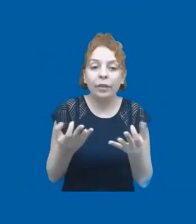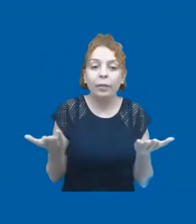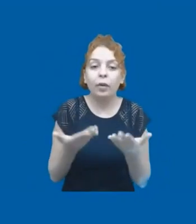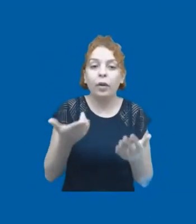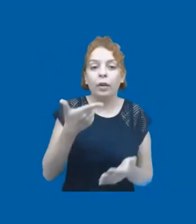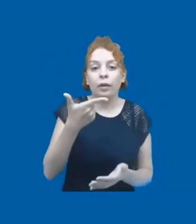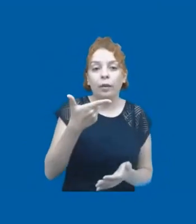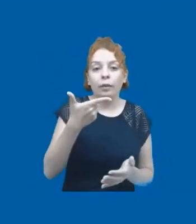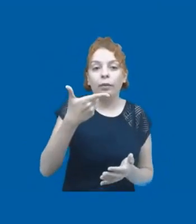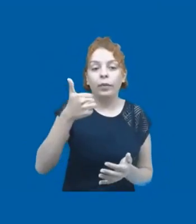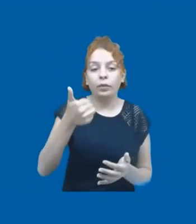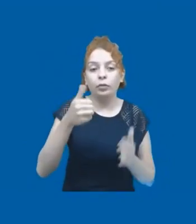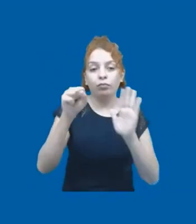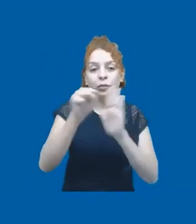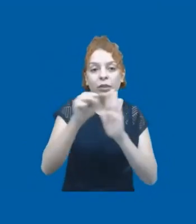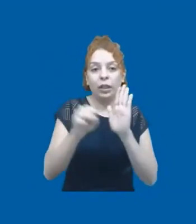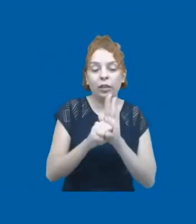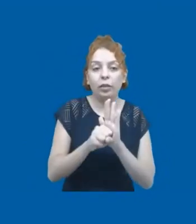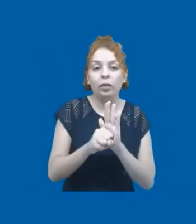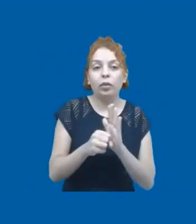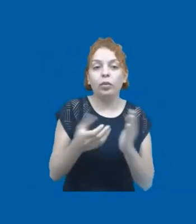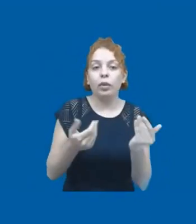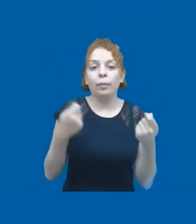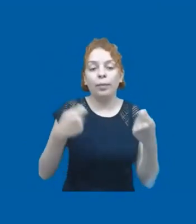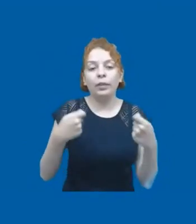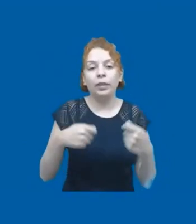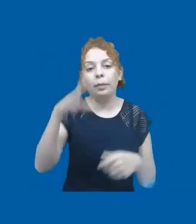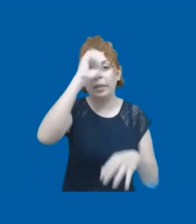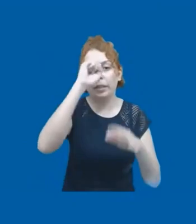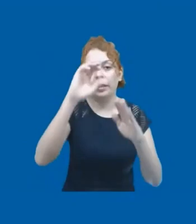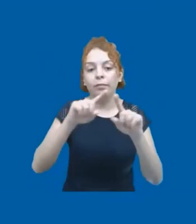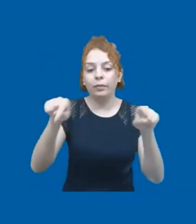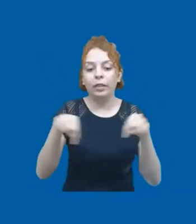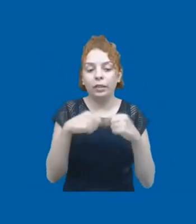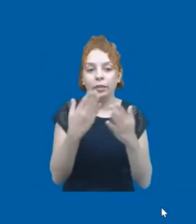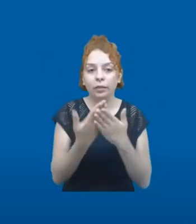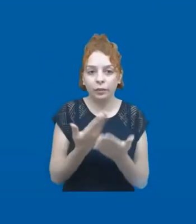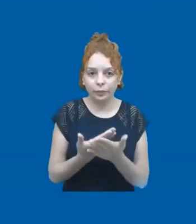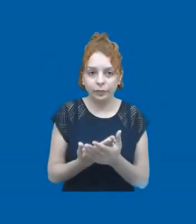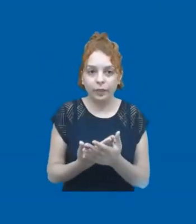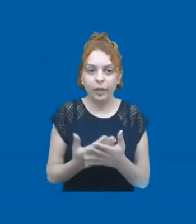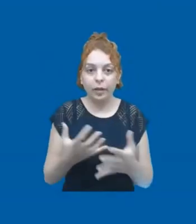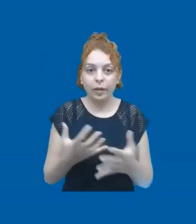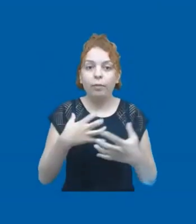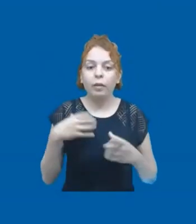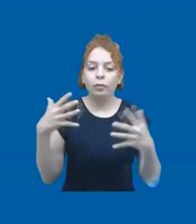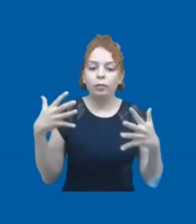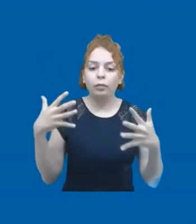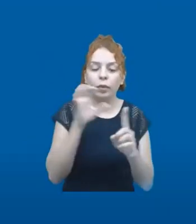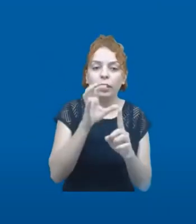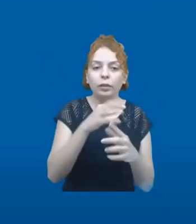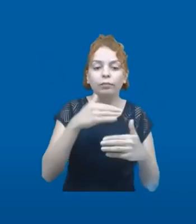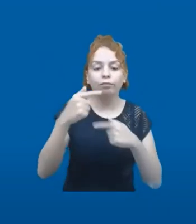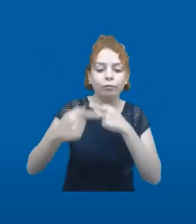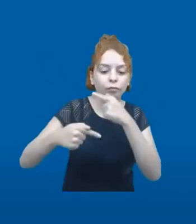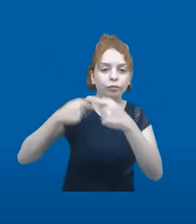XXI, ou essas demandas que os jovens querem aprender em sala de aula. E esse impacto vai ser o impacto que a gente vai sentir ao longo de várias gerações.